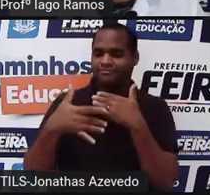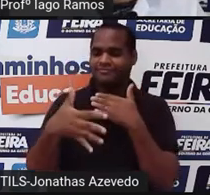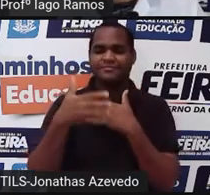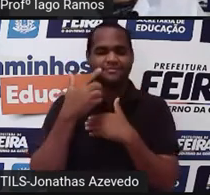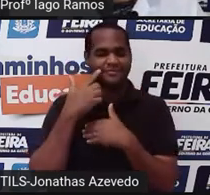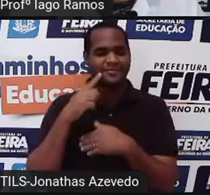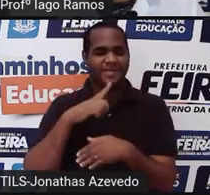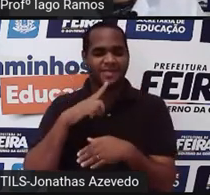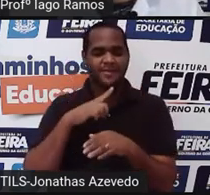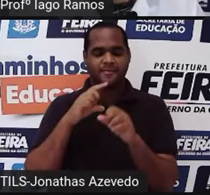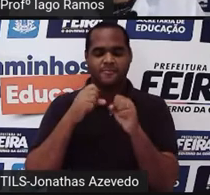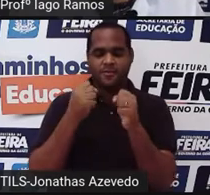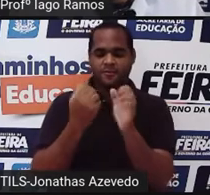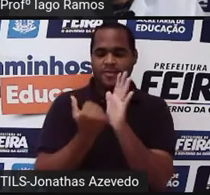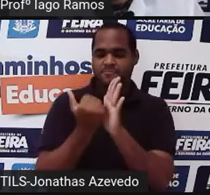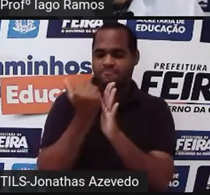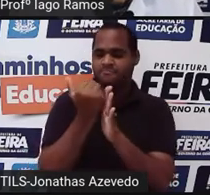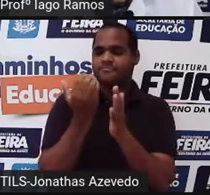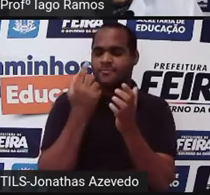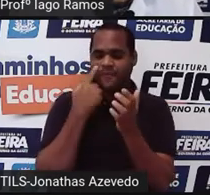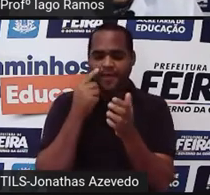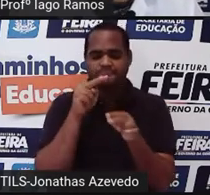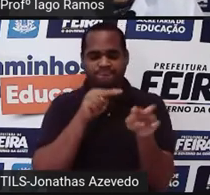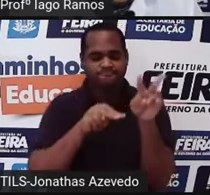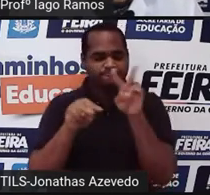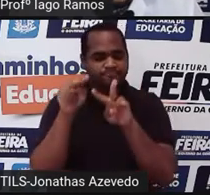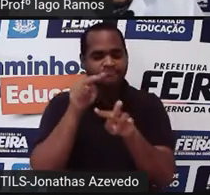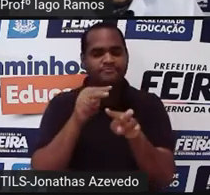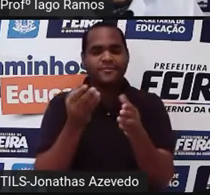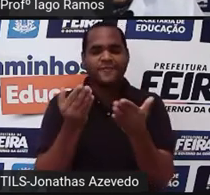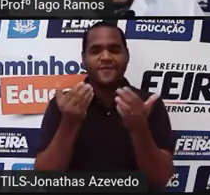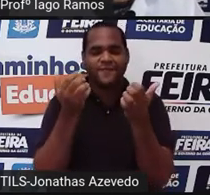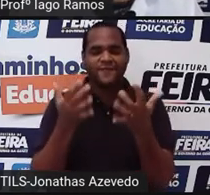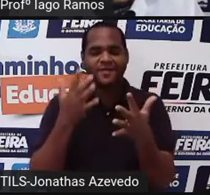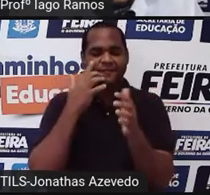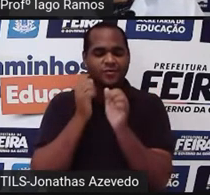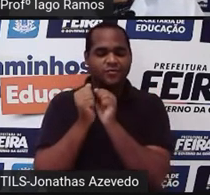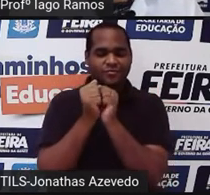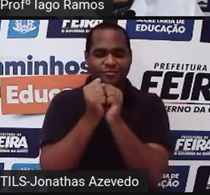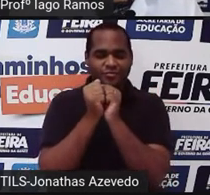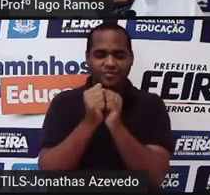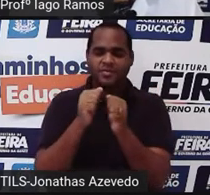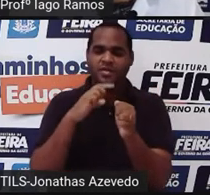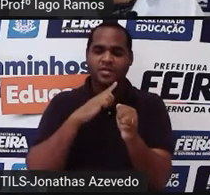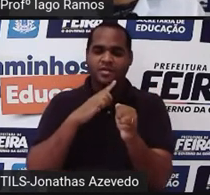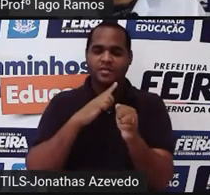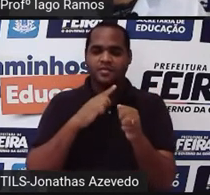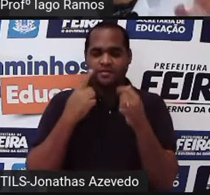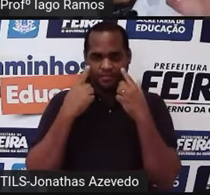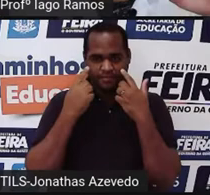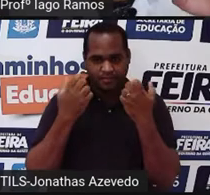Porque tem mais coisa para a gente ver? É isso aí, vamos lá. Vem junto aqui com a gente, olha só.